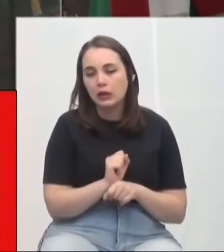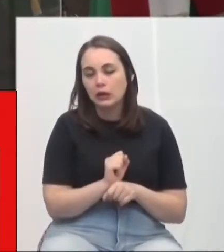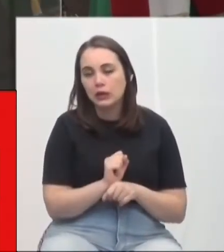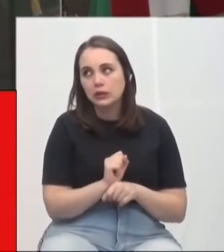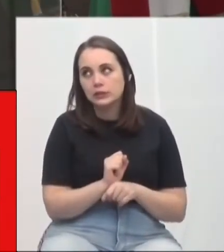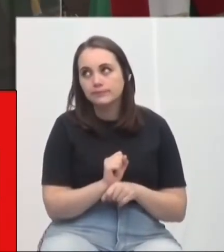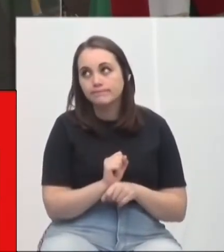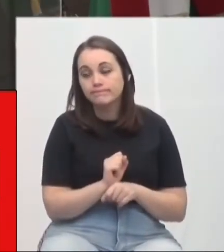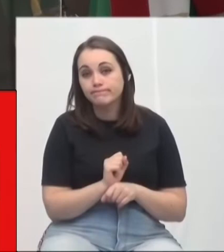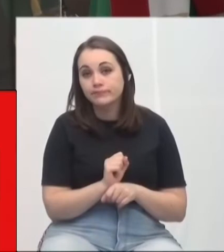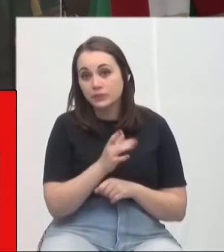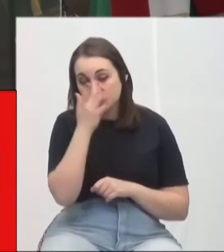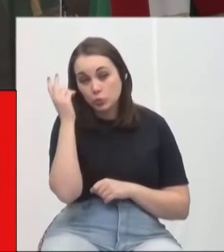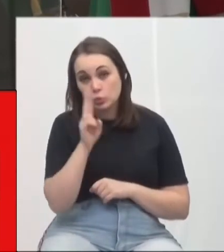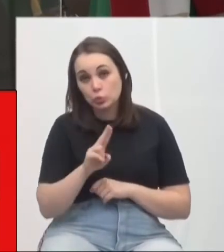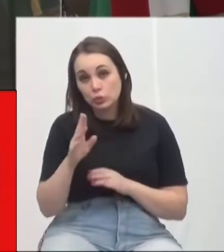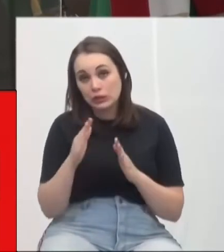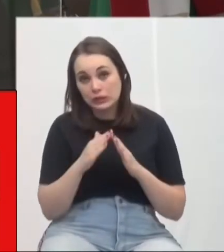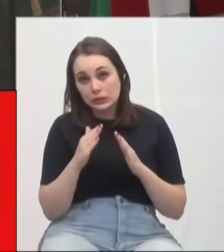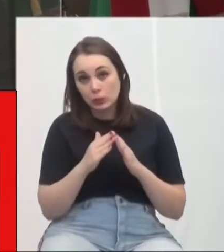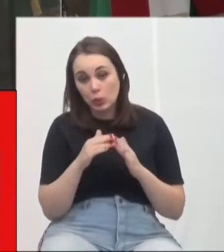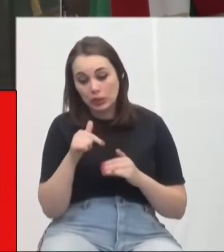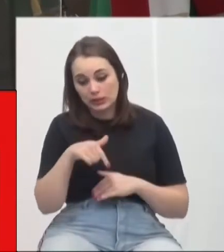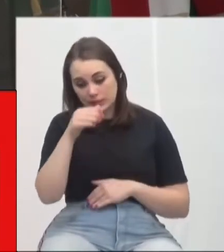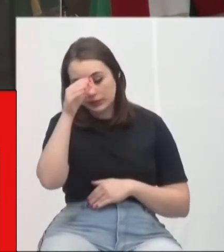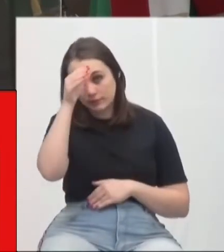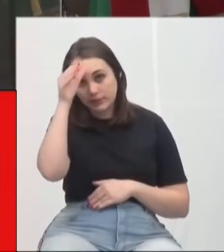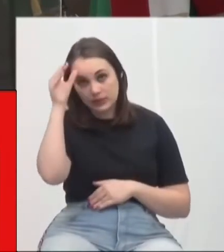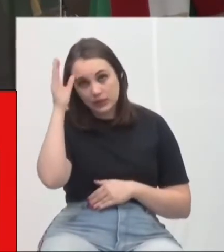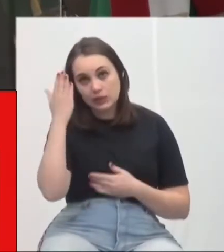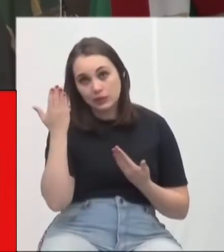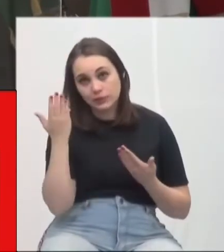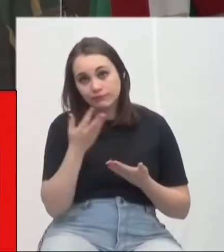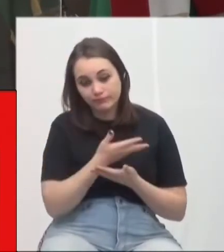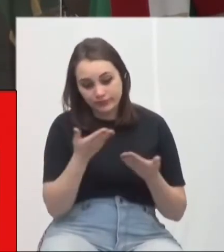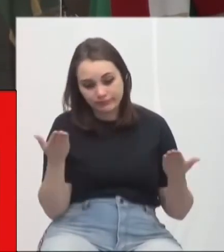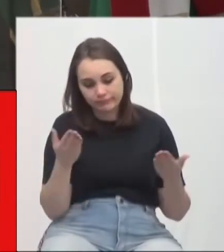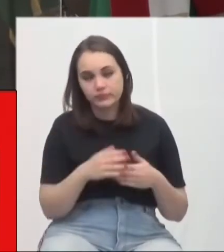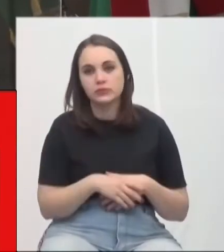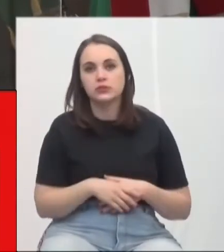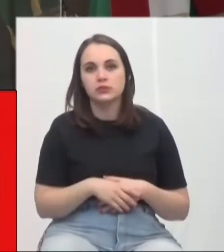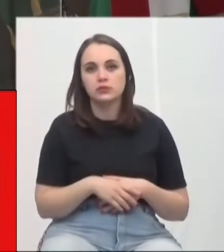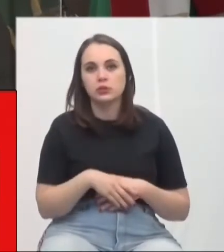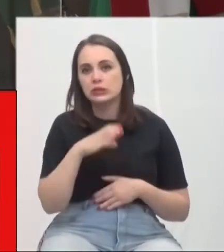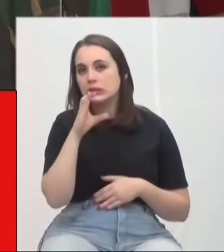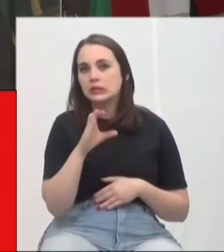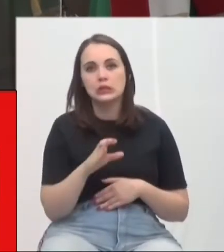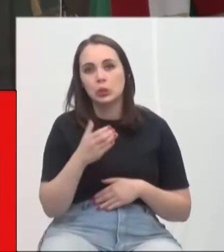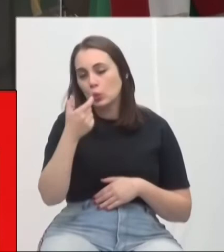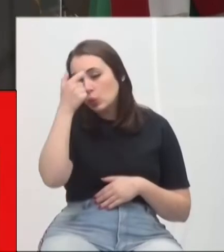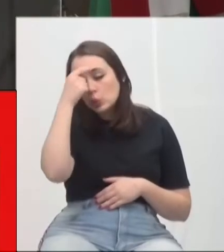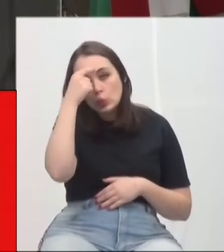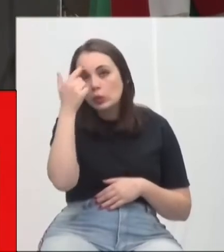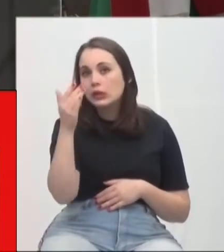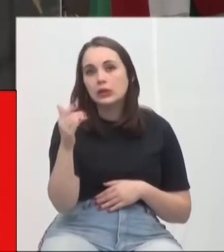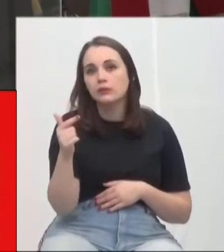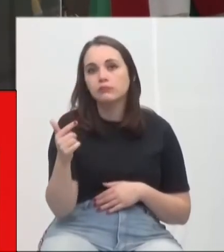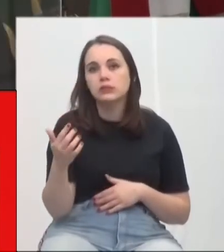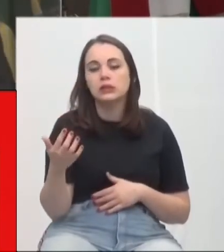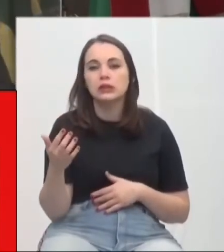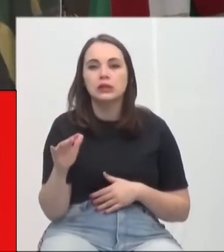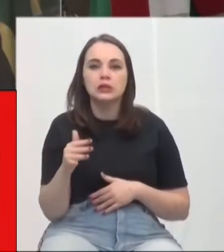e normalmente o culpado disso tudo é o governo, o cidadão não tem consciência que normalmente